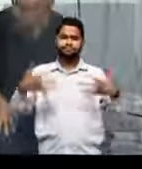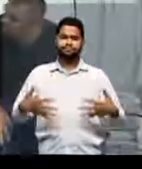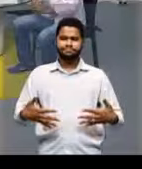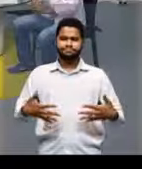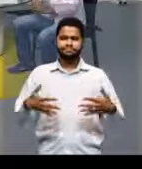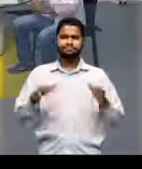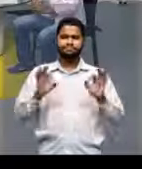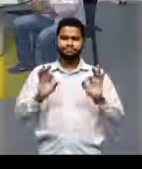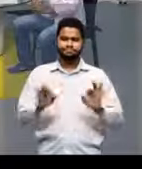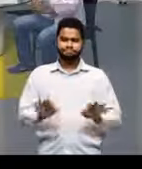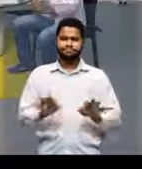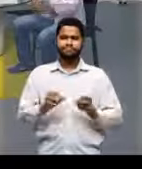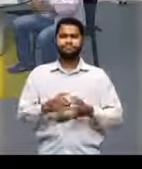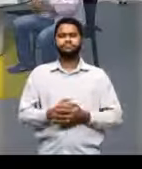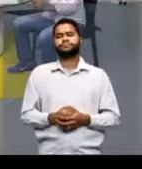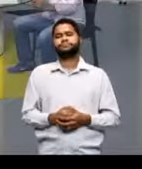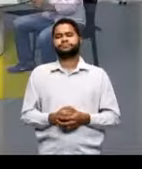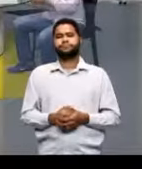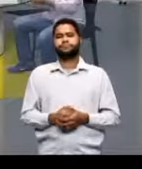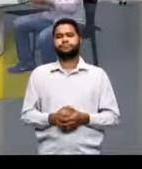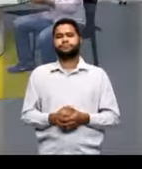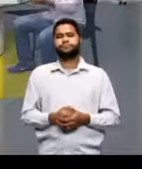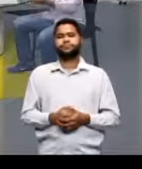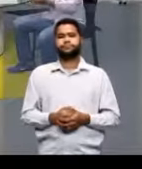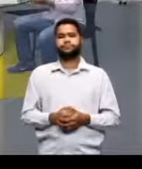professor.